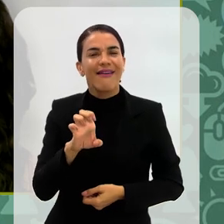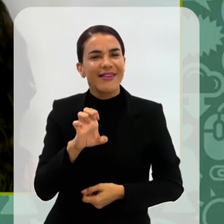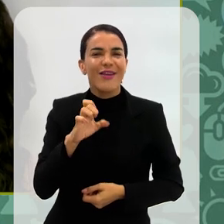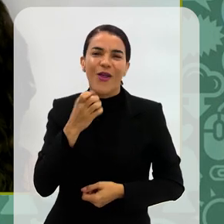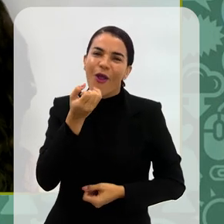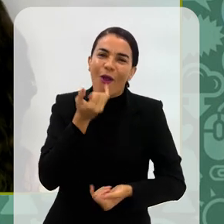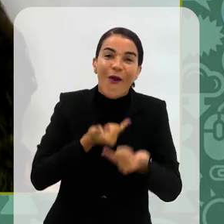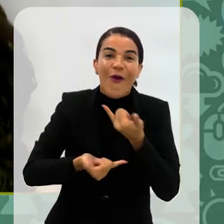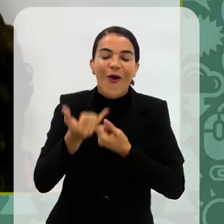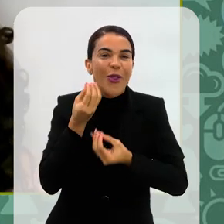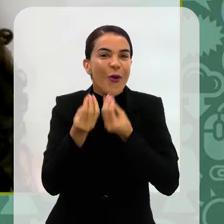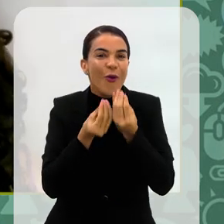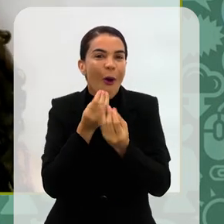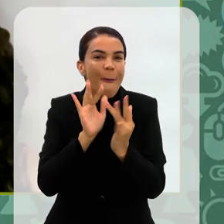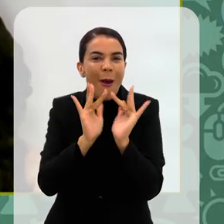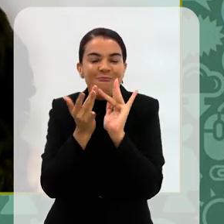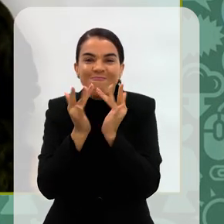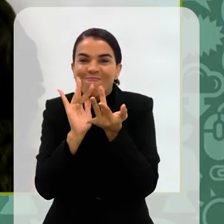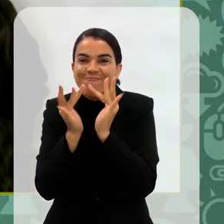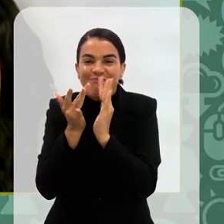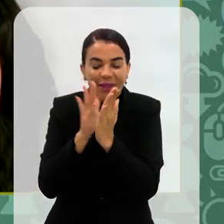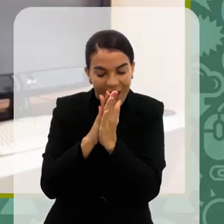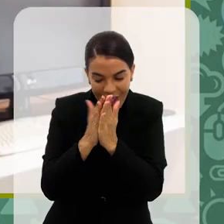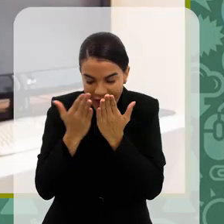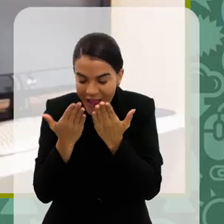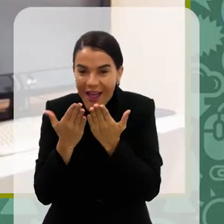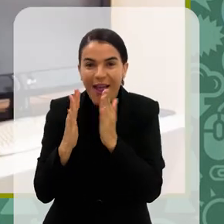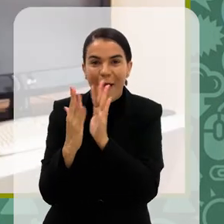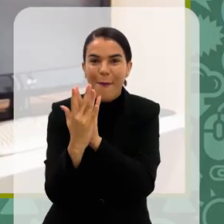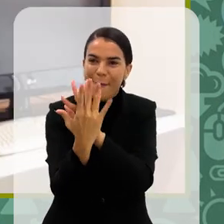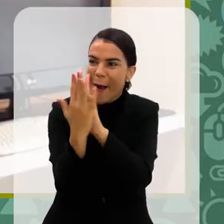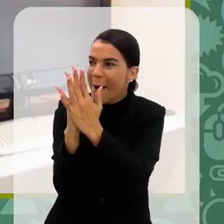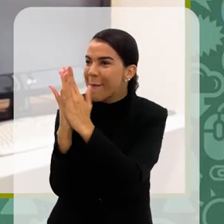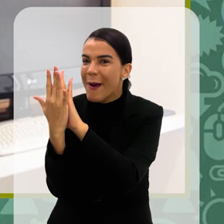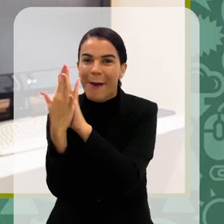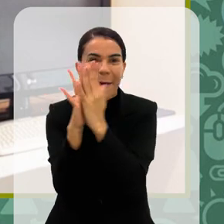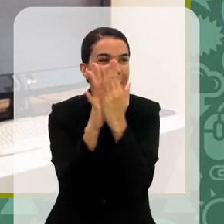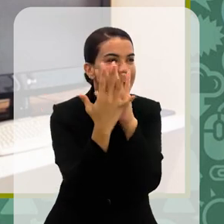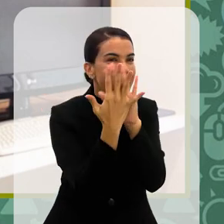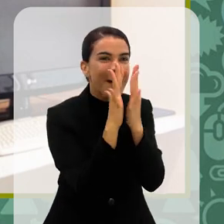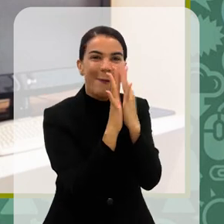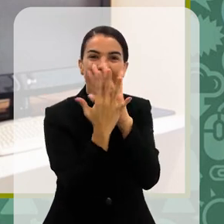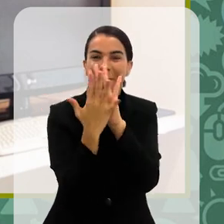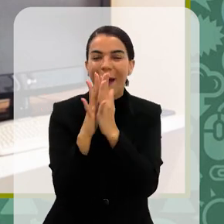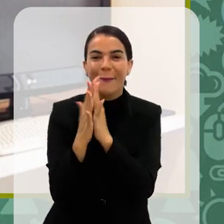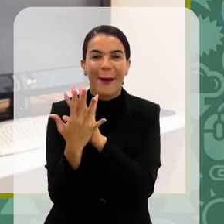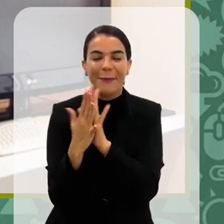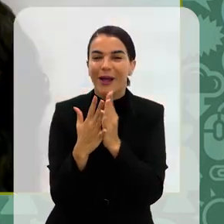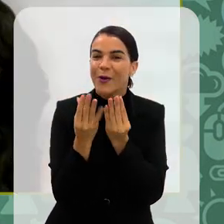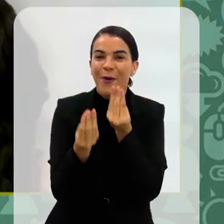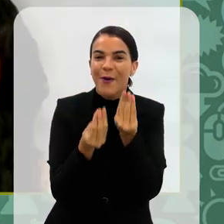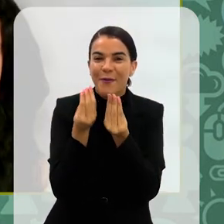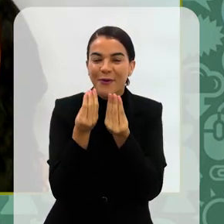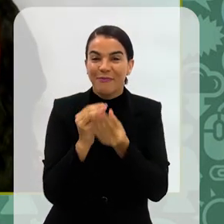viver uma Bienal, né? Esse contato real com o público, Ter esse retorno.